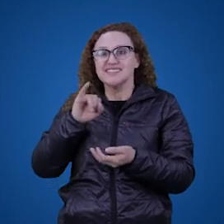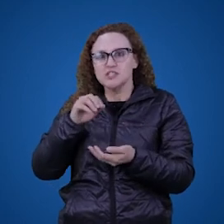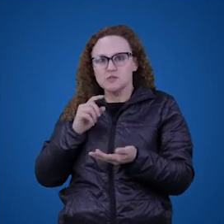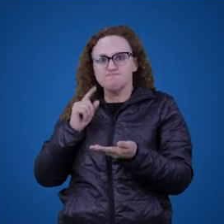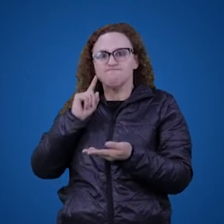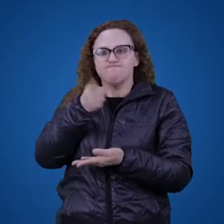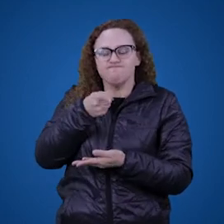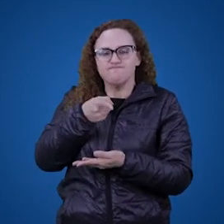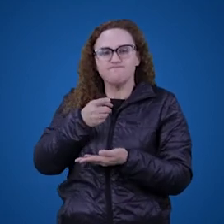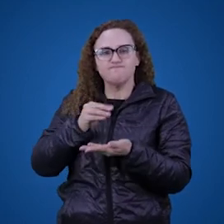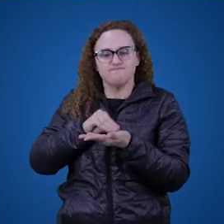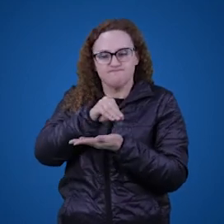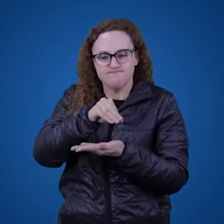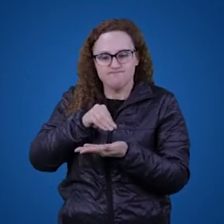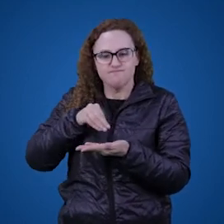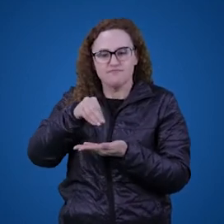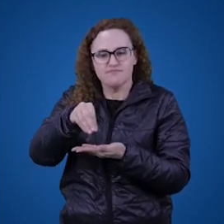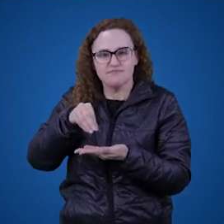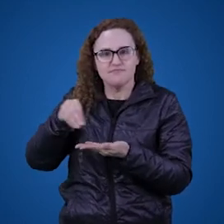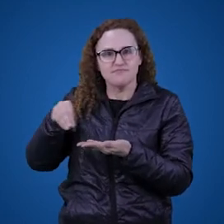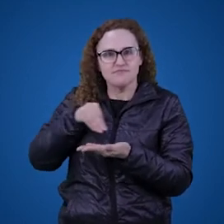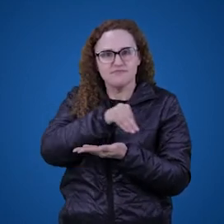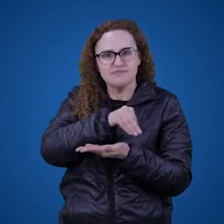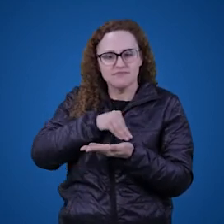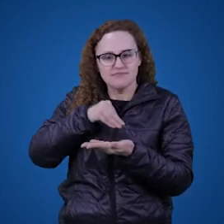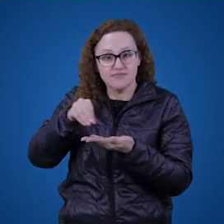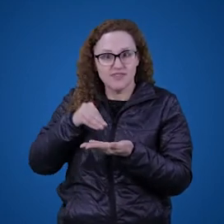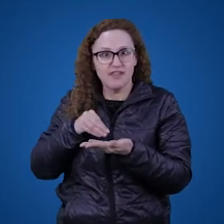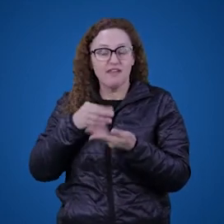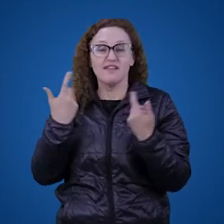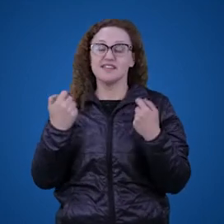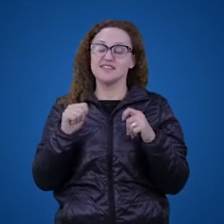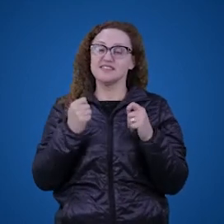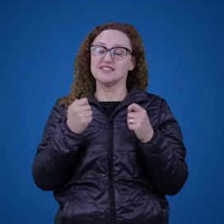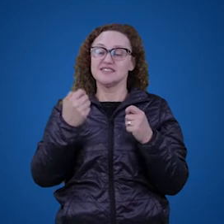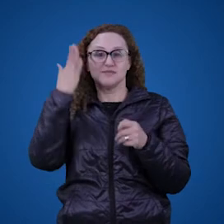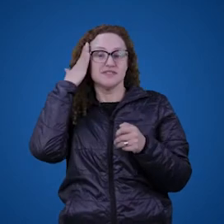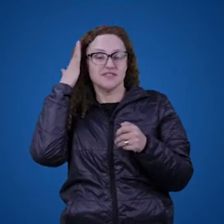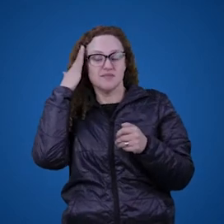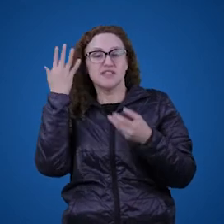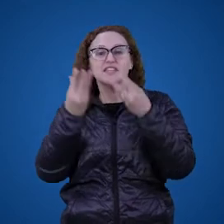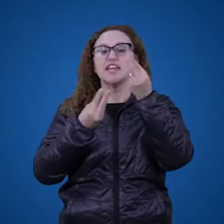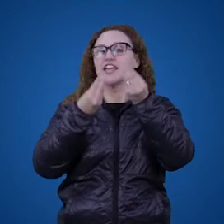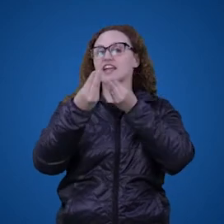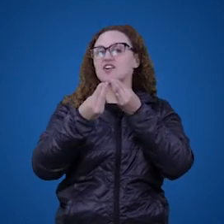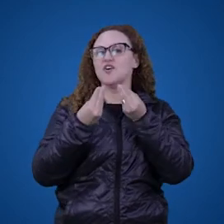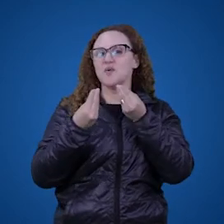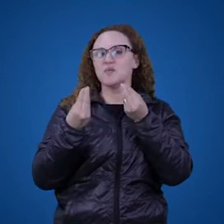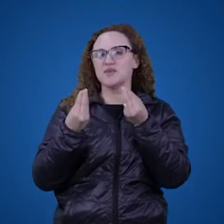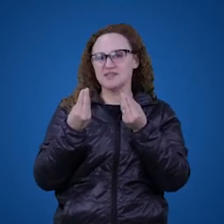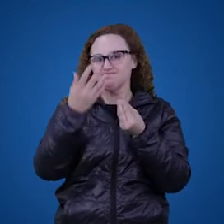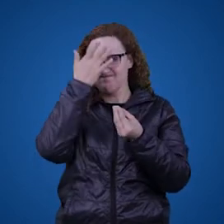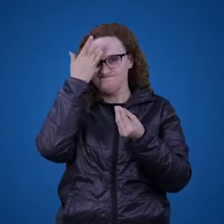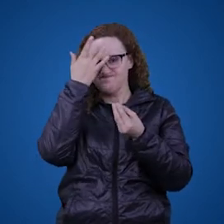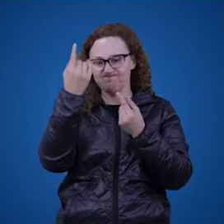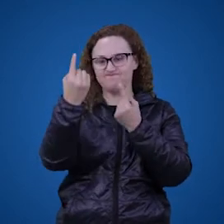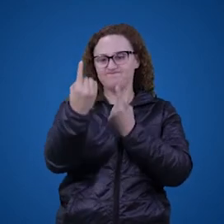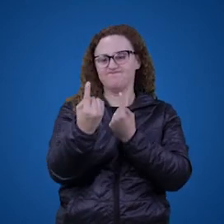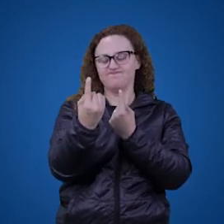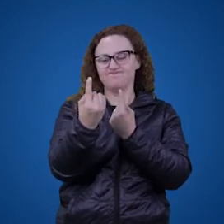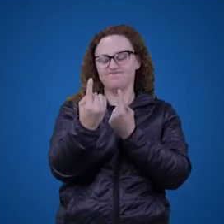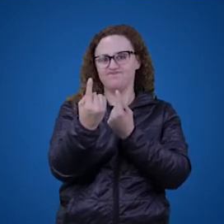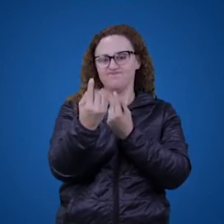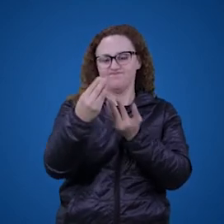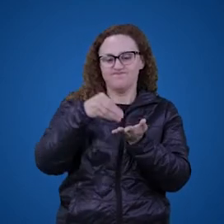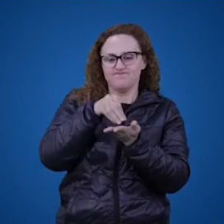atacamos, nós tendemos a levar em consideração a defesa do nosso adversário e fazer certas jogadas e não